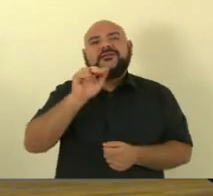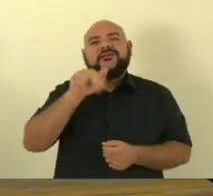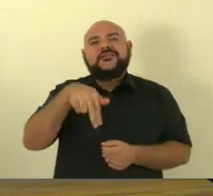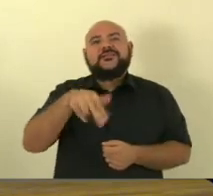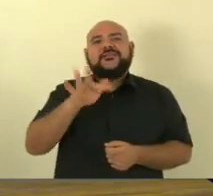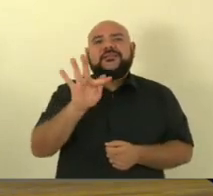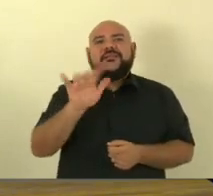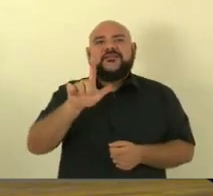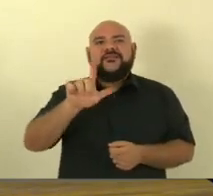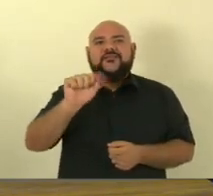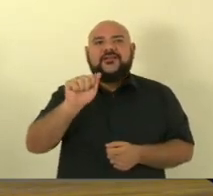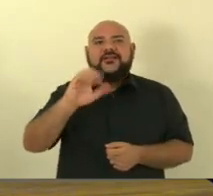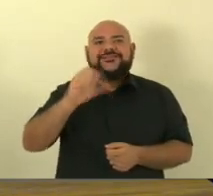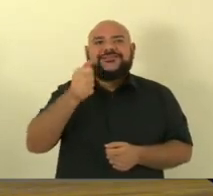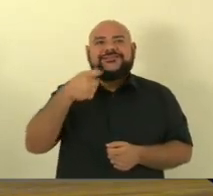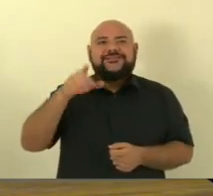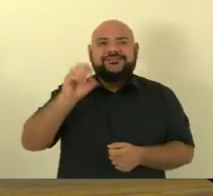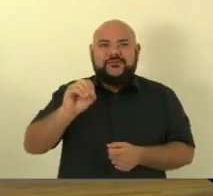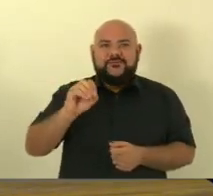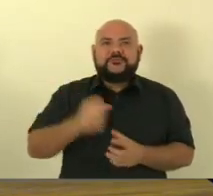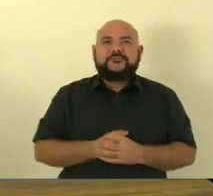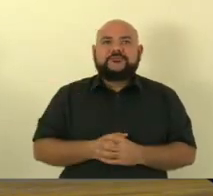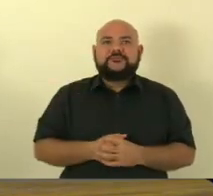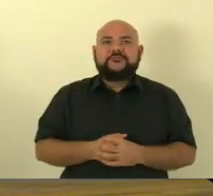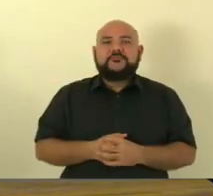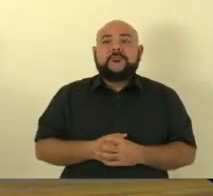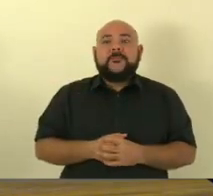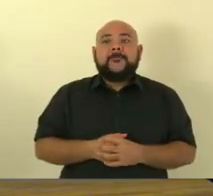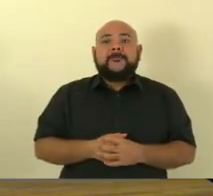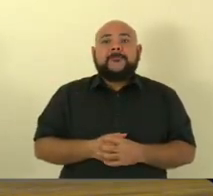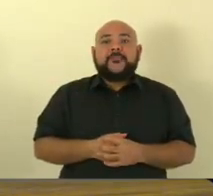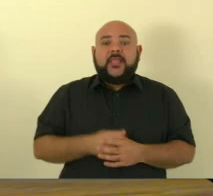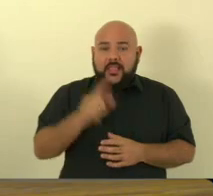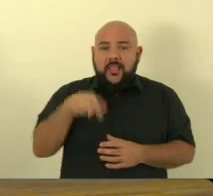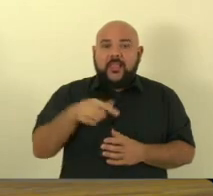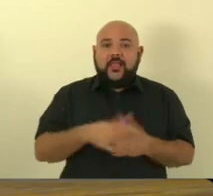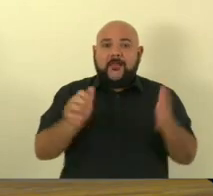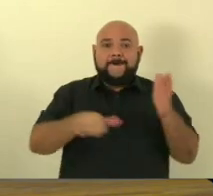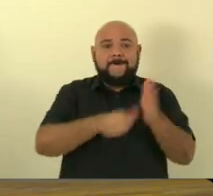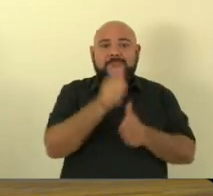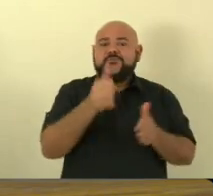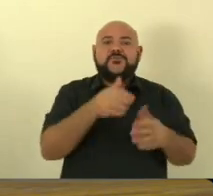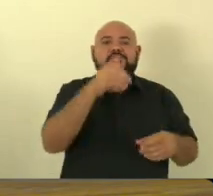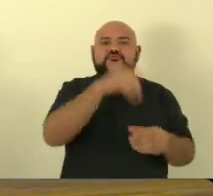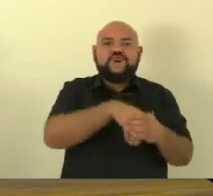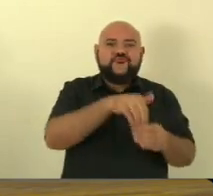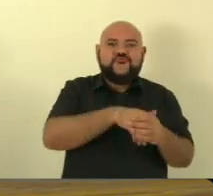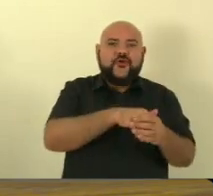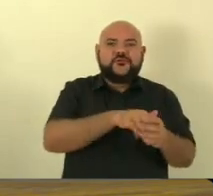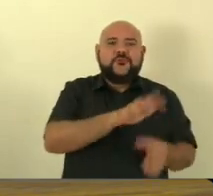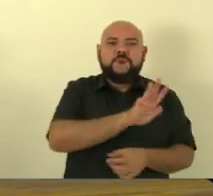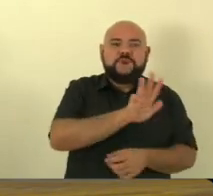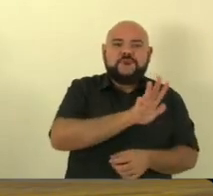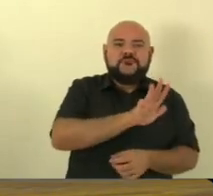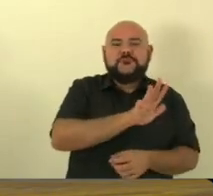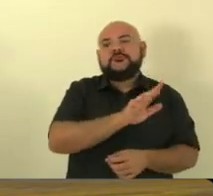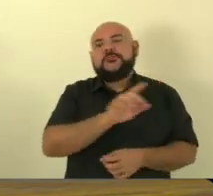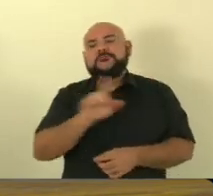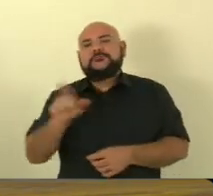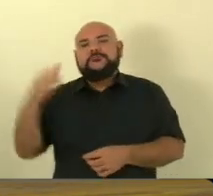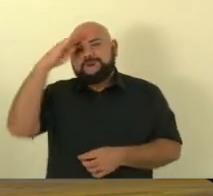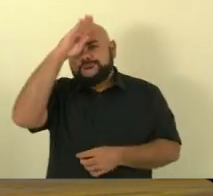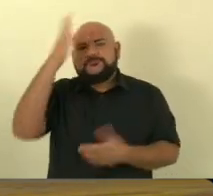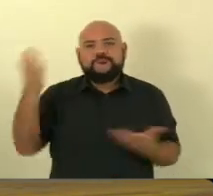à eleição ainda no primeiro turno da eleição presidencial. Então não teria nenhum motivo do atual